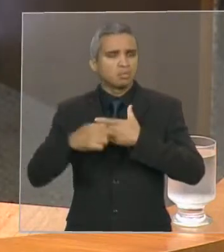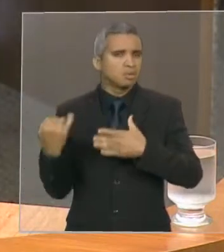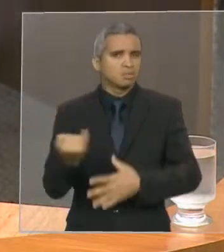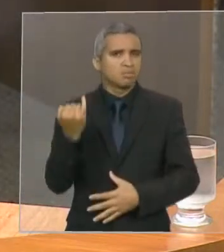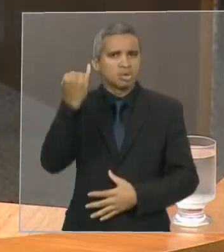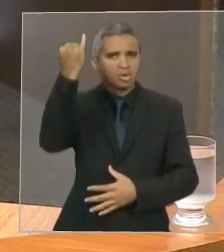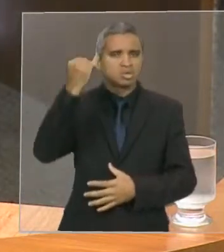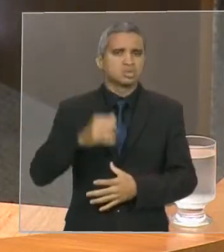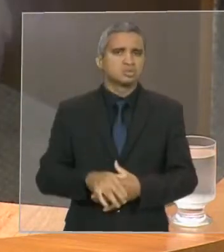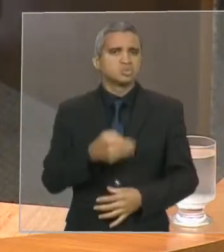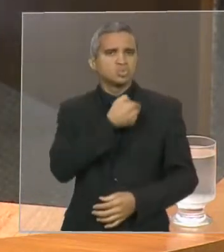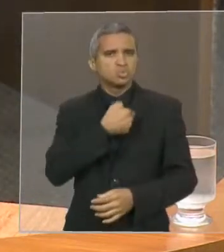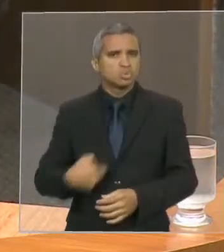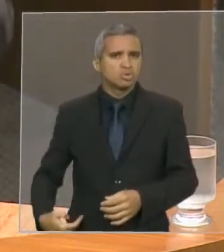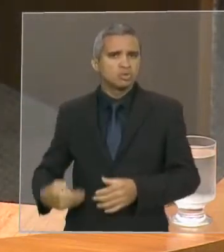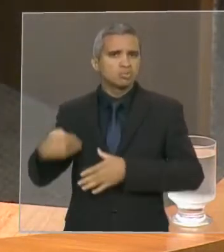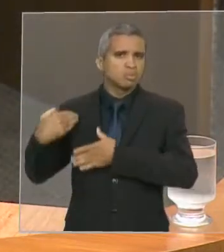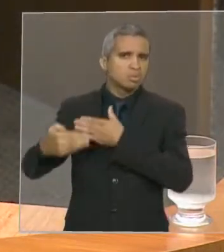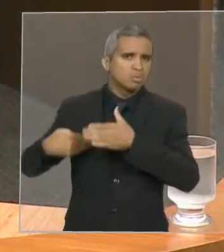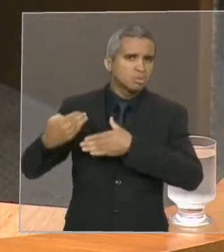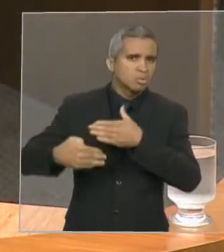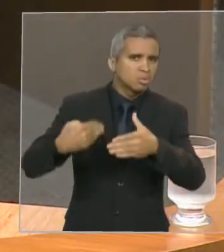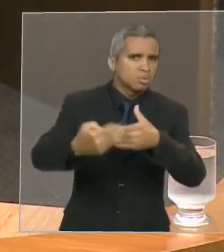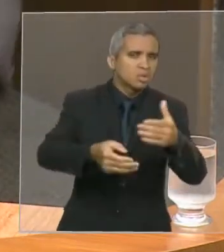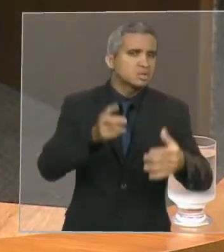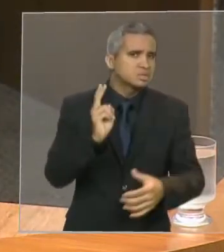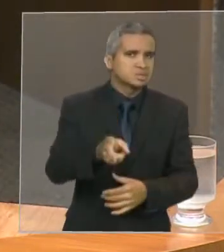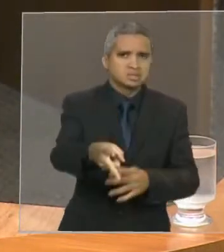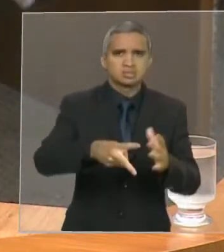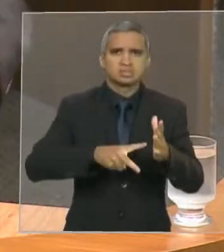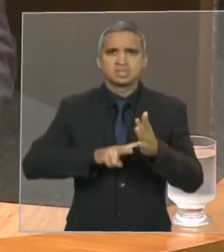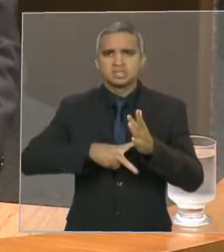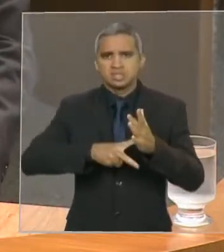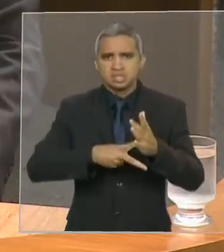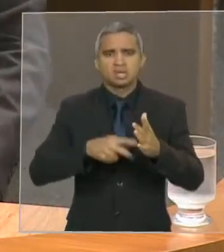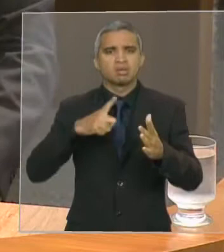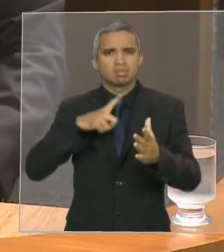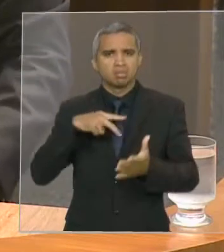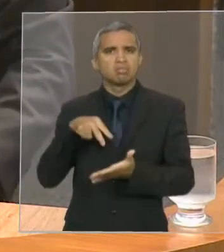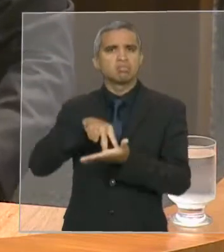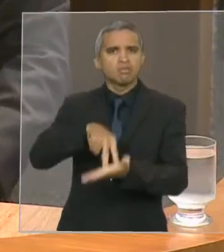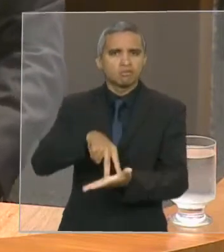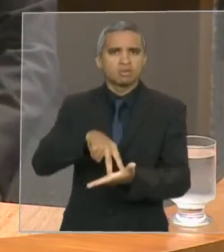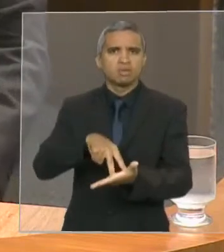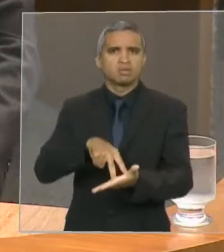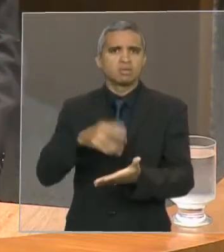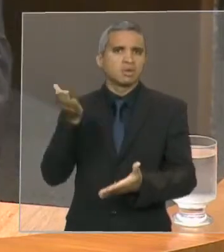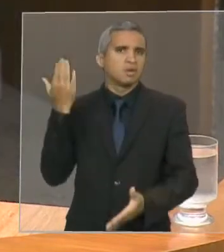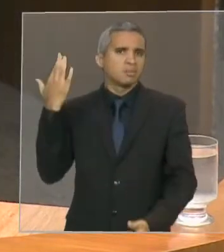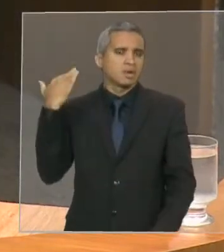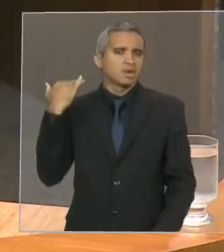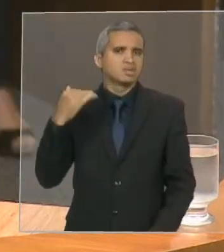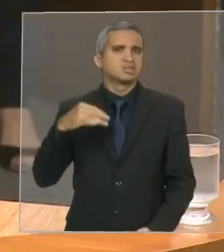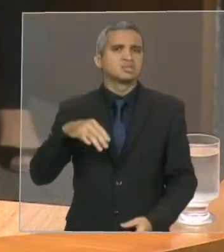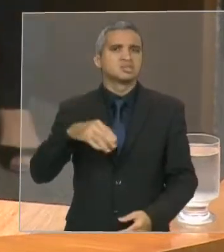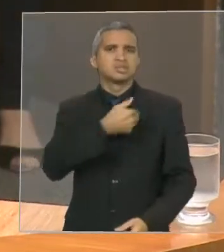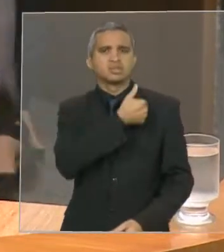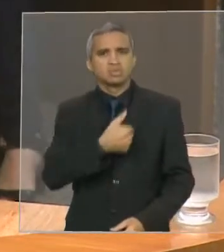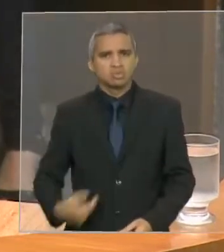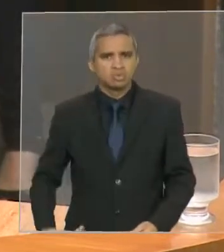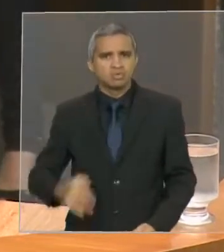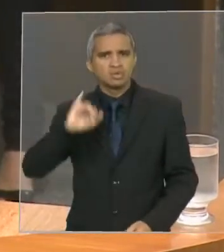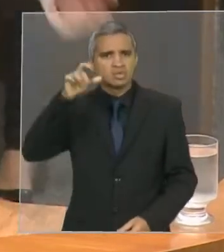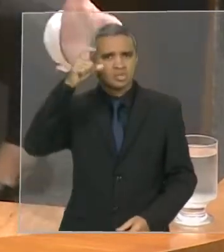governos que eu acompanho, os sindicatos se posicionaram. No governo Jackson Lago, uma greve importantíssima contra a Lei do Cão.